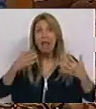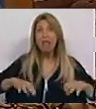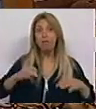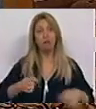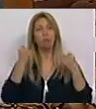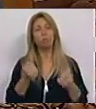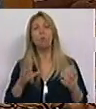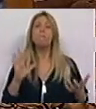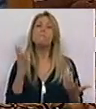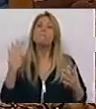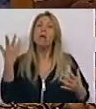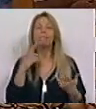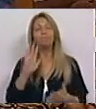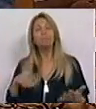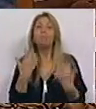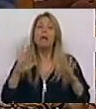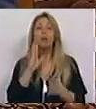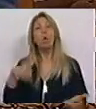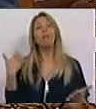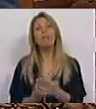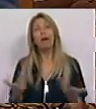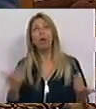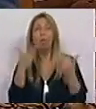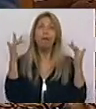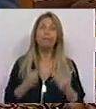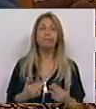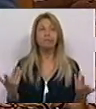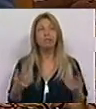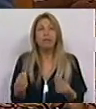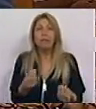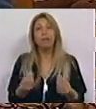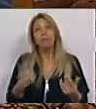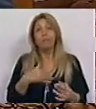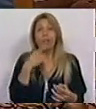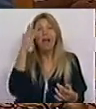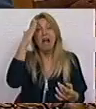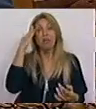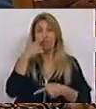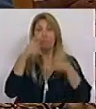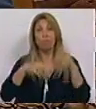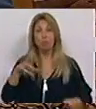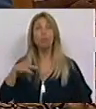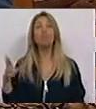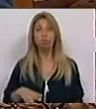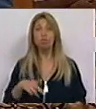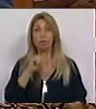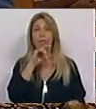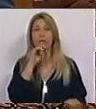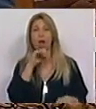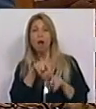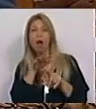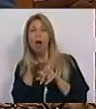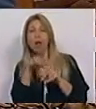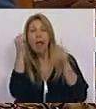recorrendo à mistificação mais inverosímela e grosseira, pensando que os portugueses vão deixar iludir ou enganar. O governo